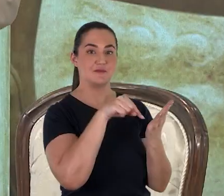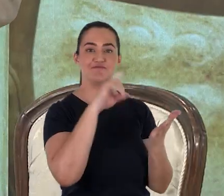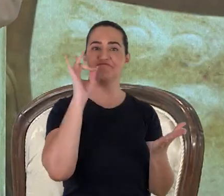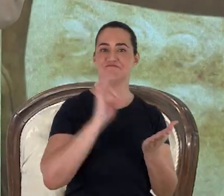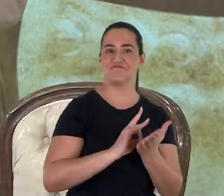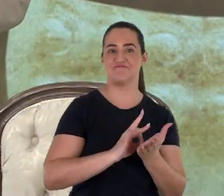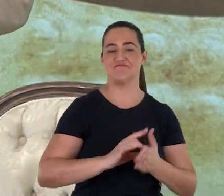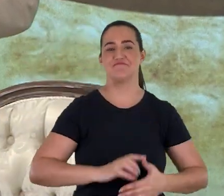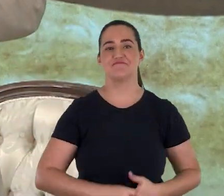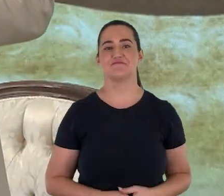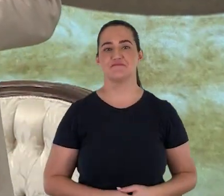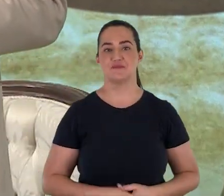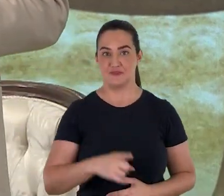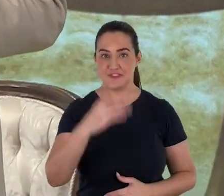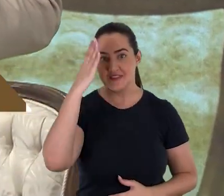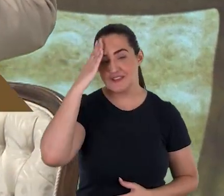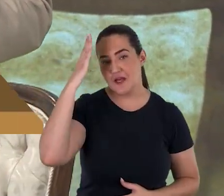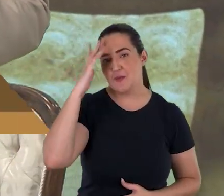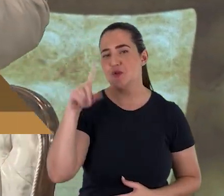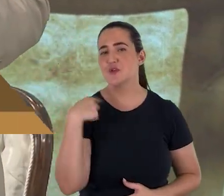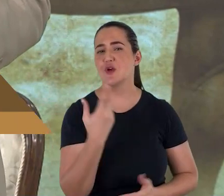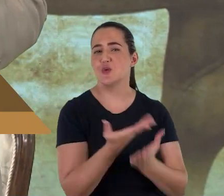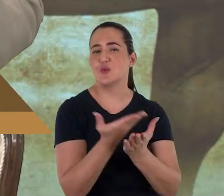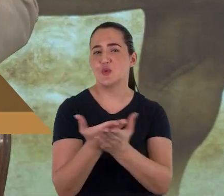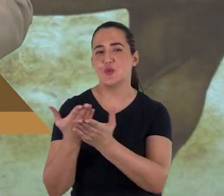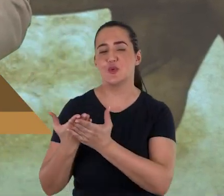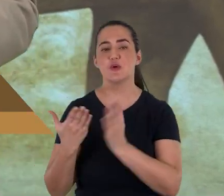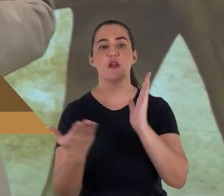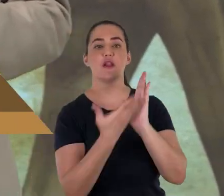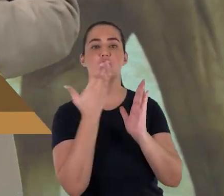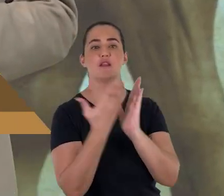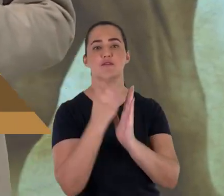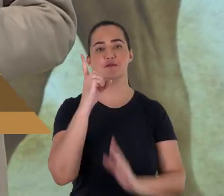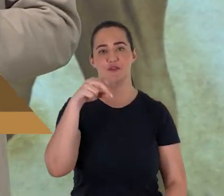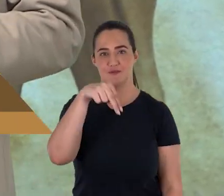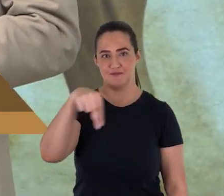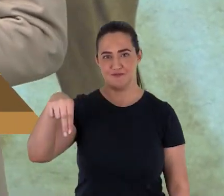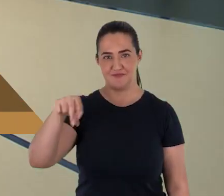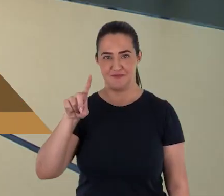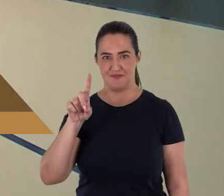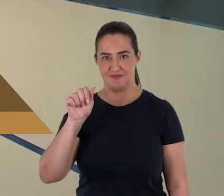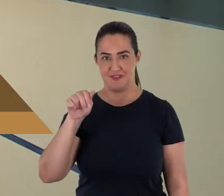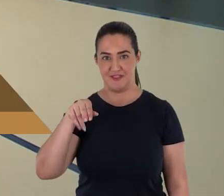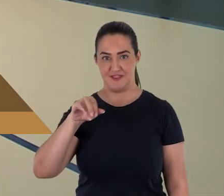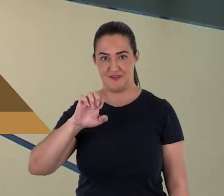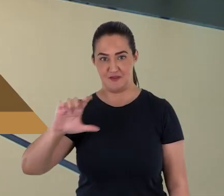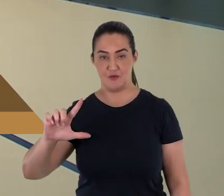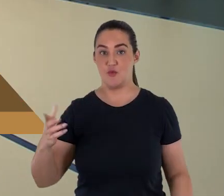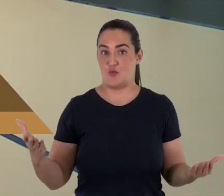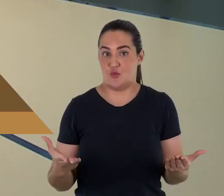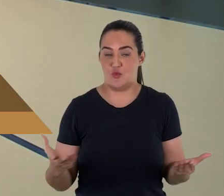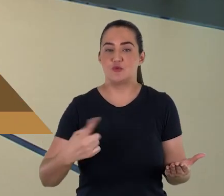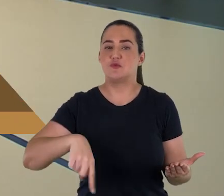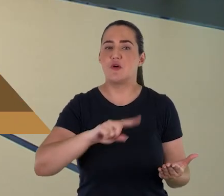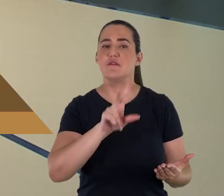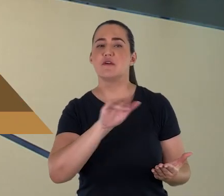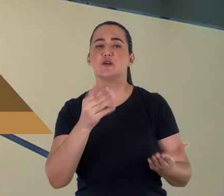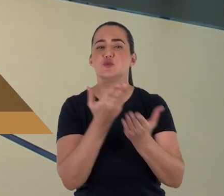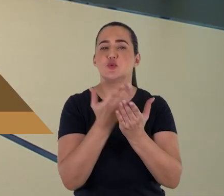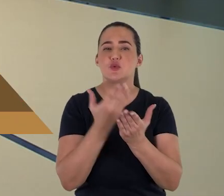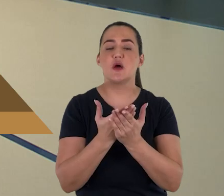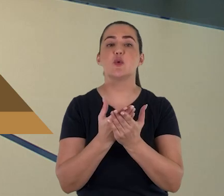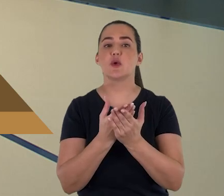E você sabe, estamos tendo uma série especial sobre o livro de Daniel. No programa de hoje, vamos estudar a